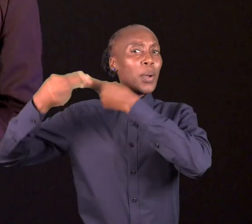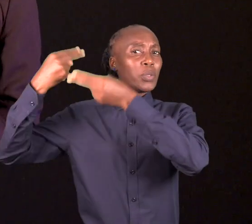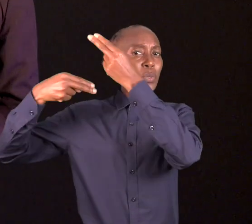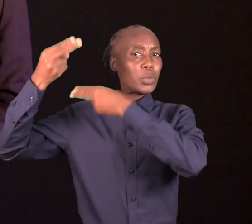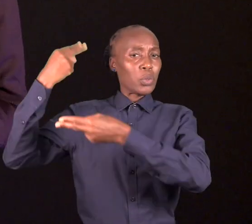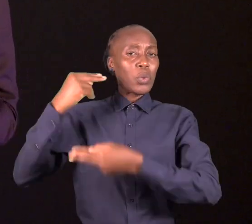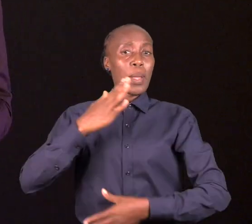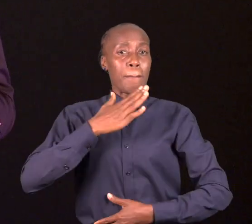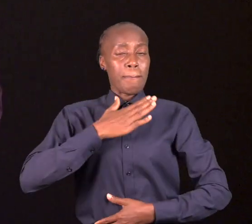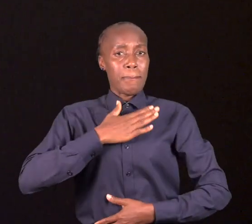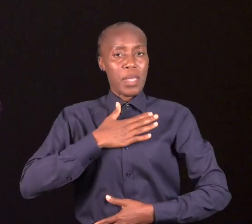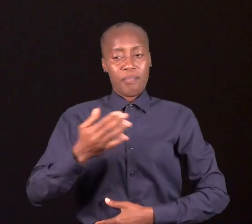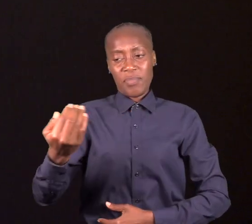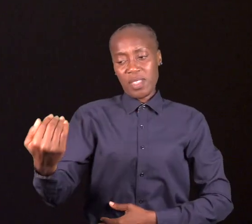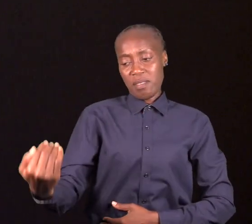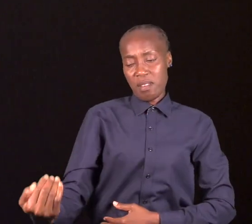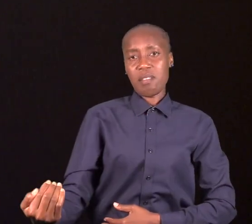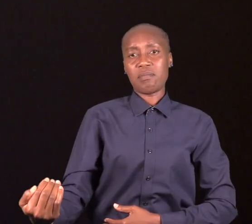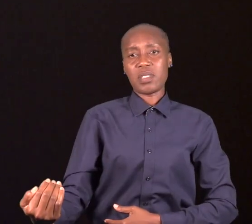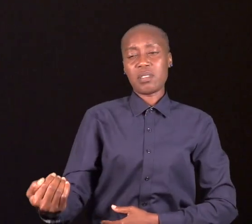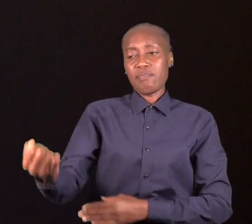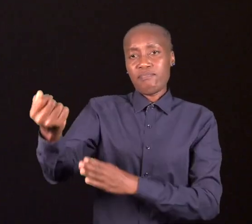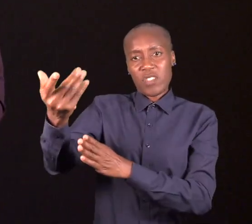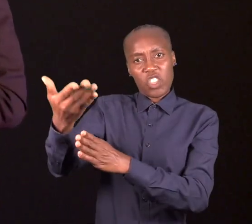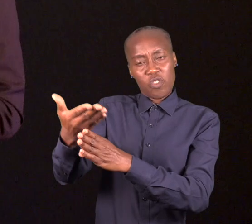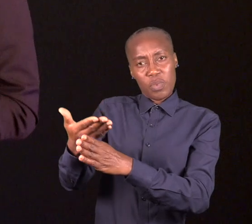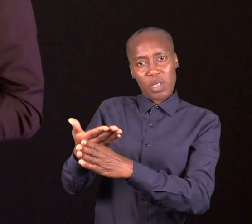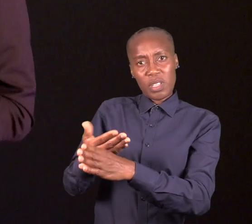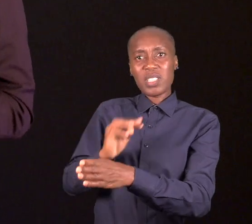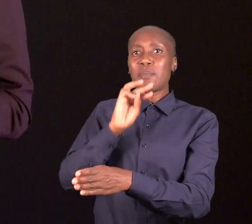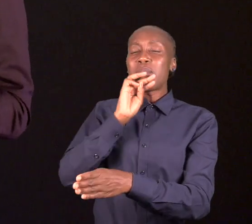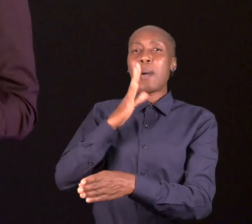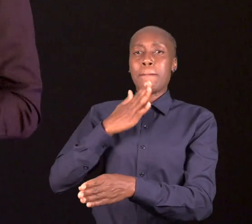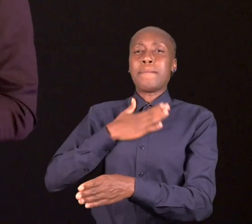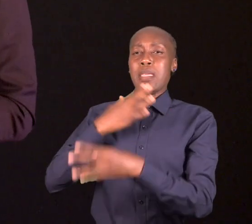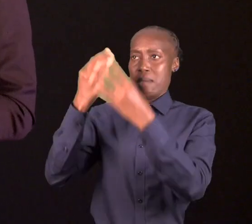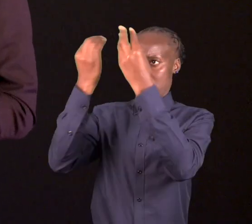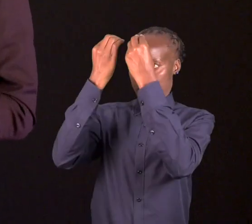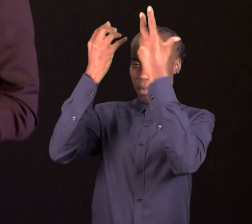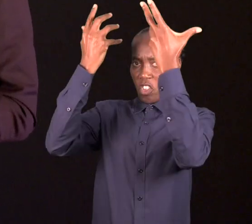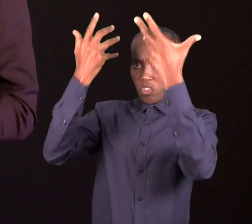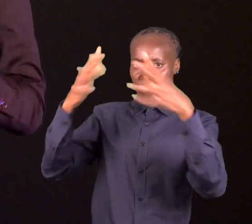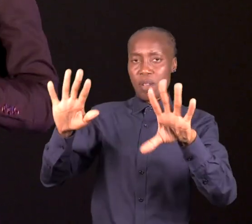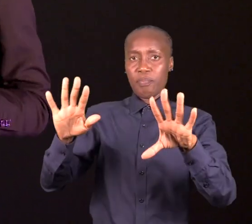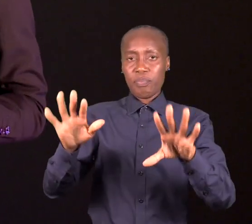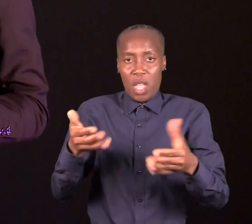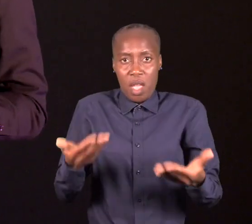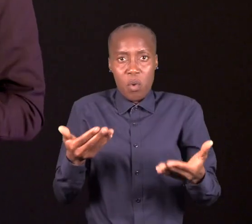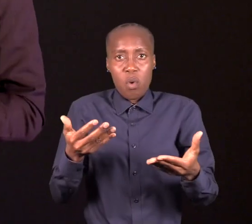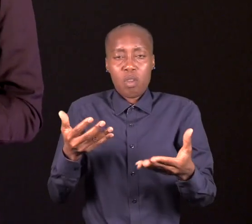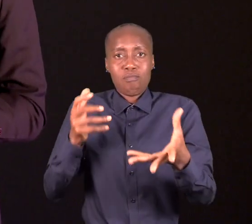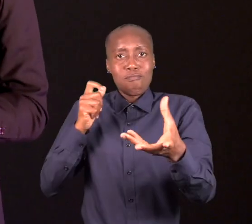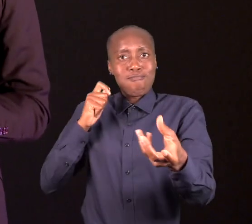e explorando como as experiências com a minha mãe tornaram-me no homem que sou